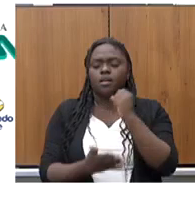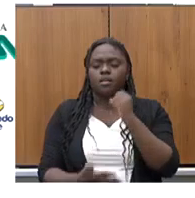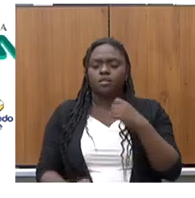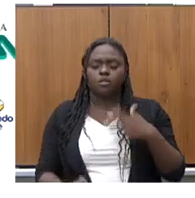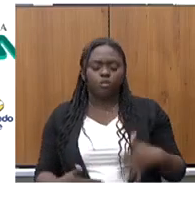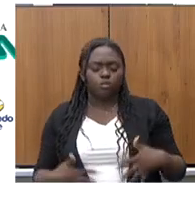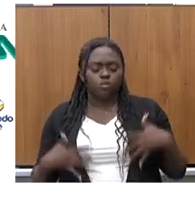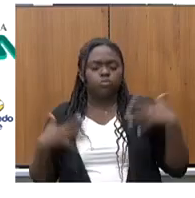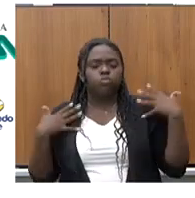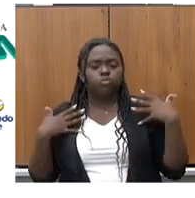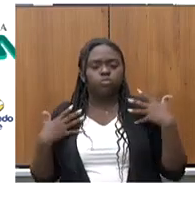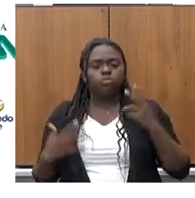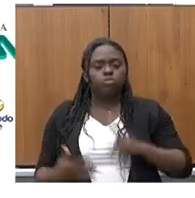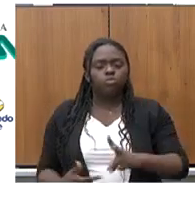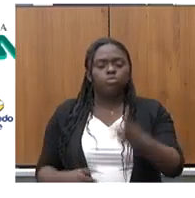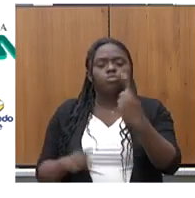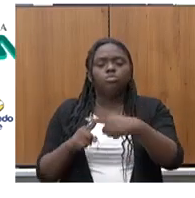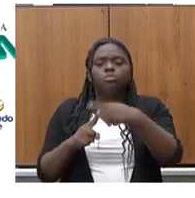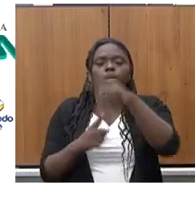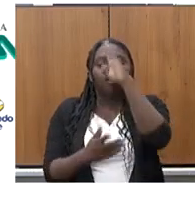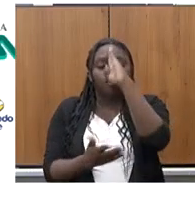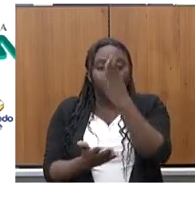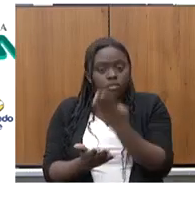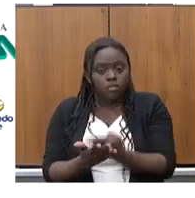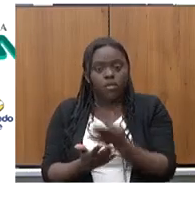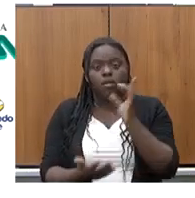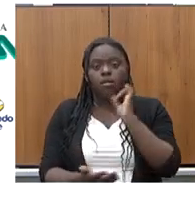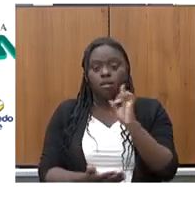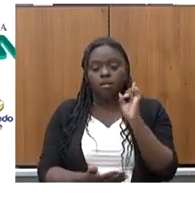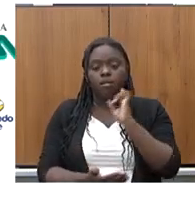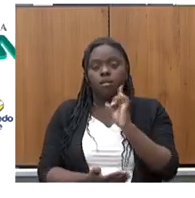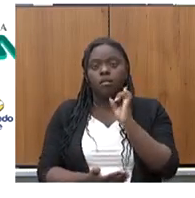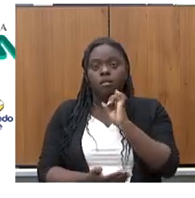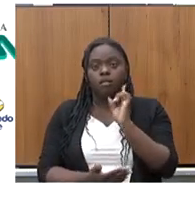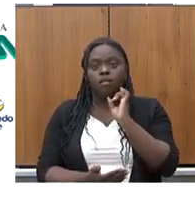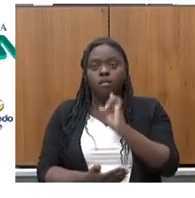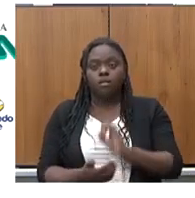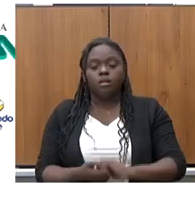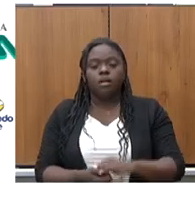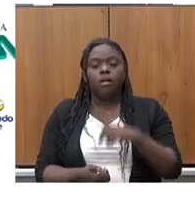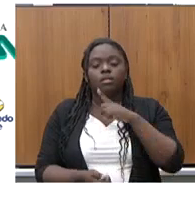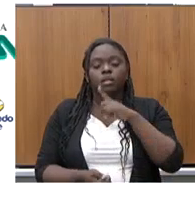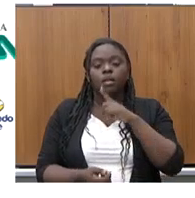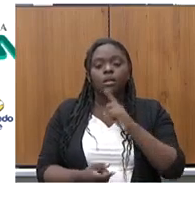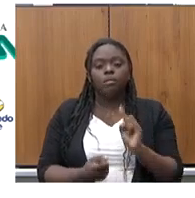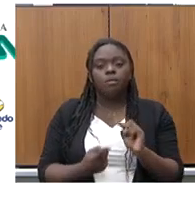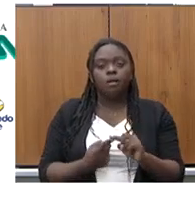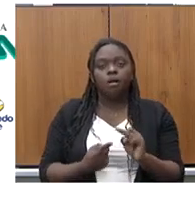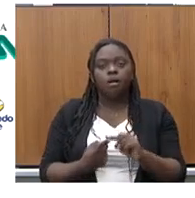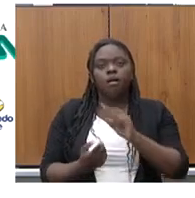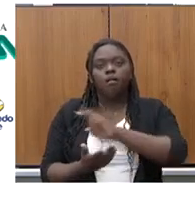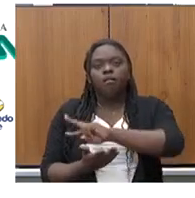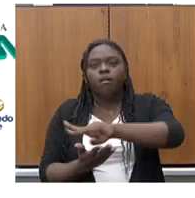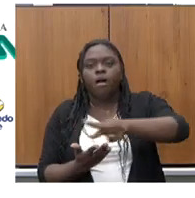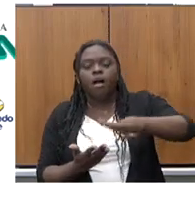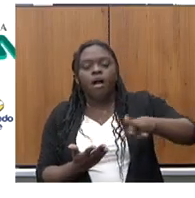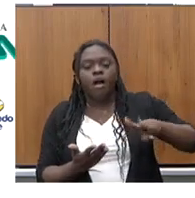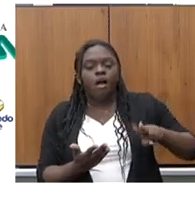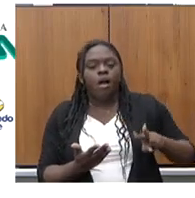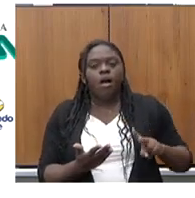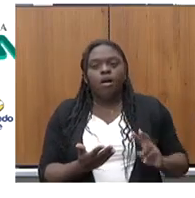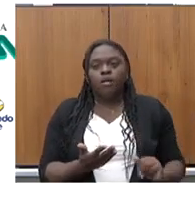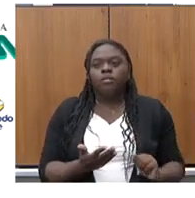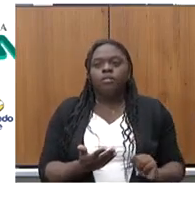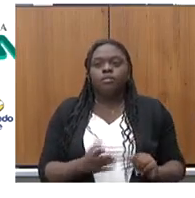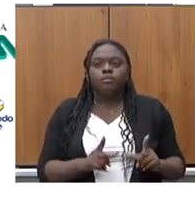orgulham por acreditarem em Minas Gerais. Temos aí várias marcas oriundas de